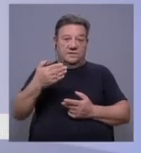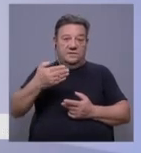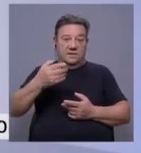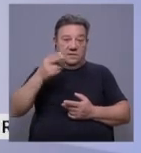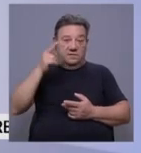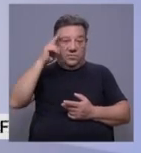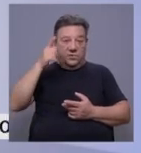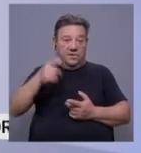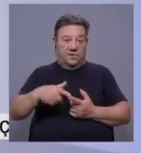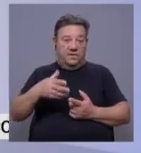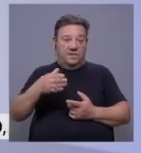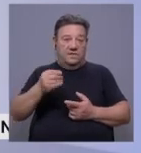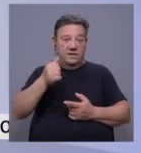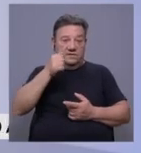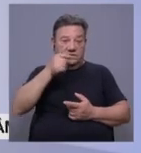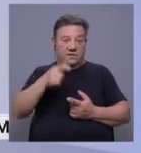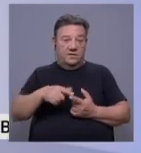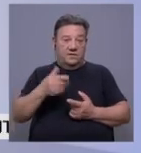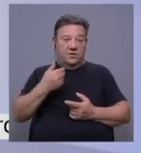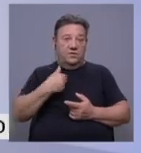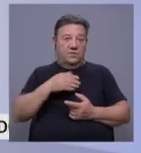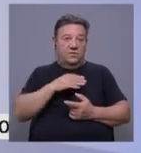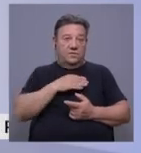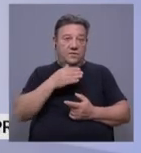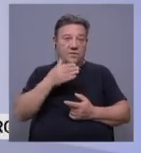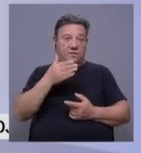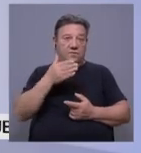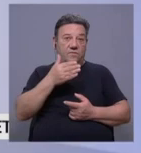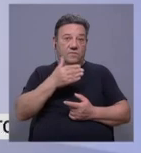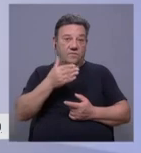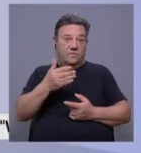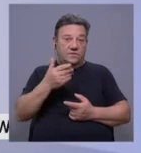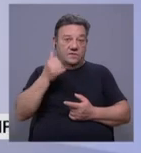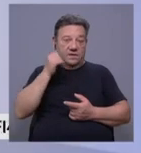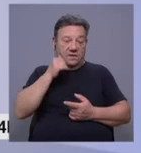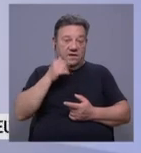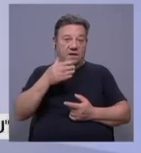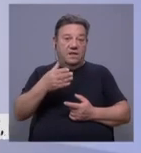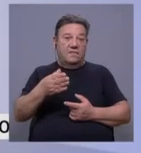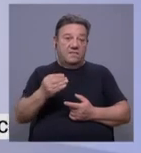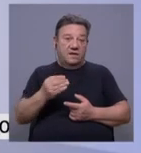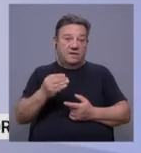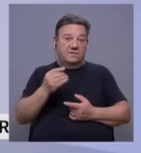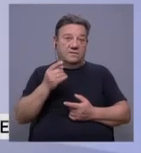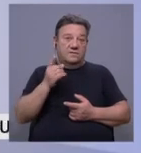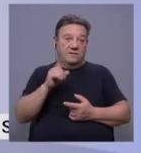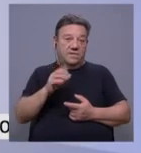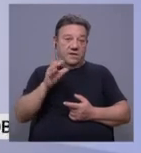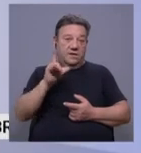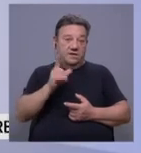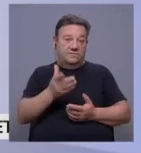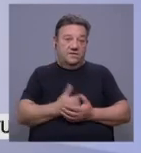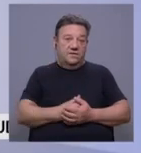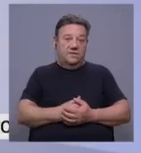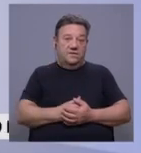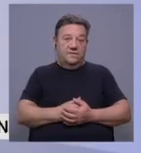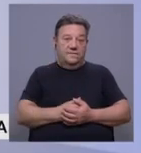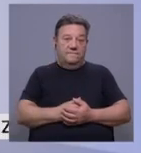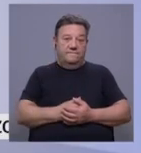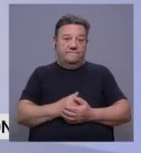Porto Alegre, 10 para Santarém, para Coimbra, 11 para Leiria e 10 graus temperatura máxima para Lisboa.